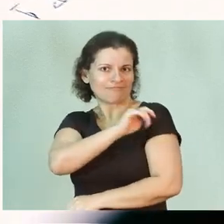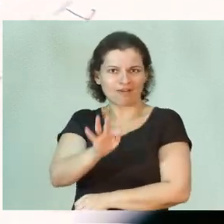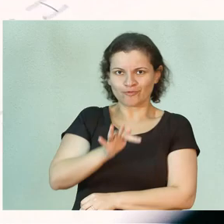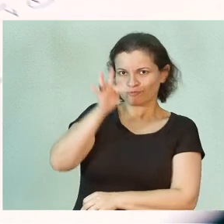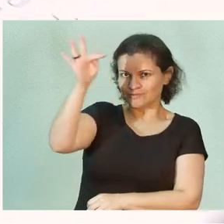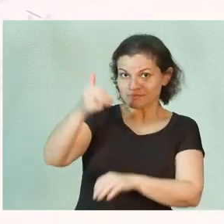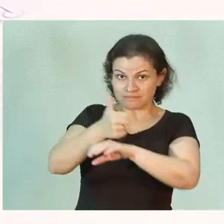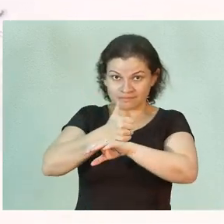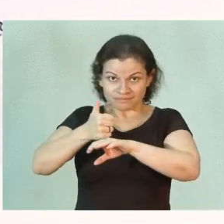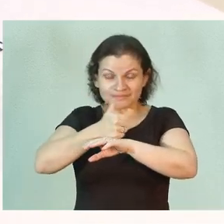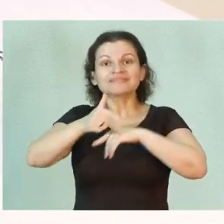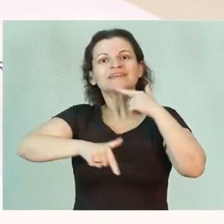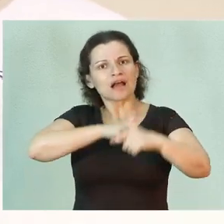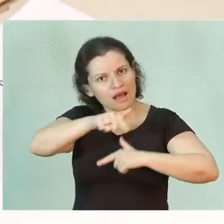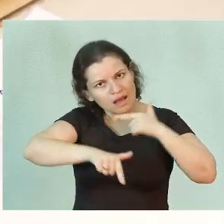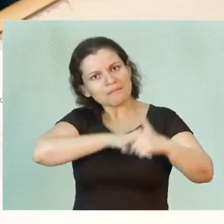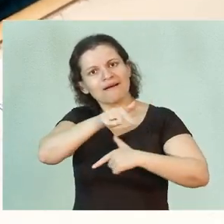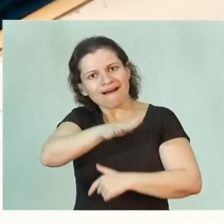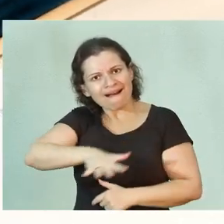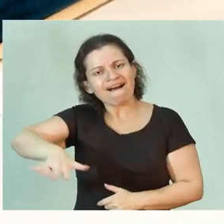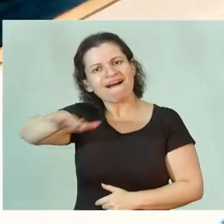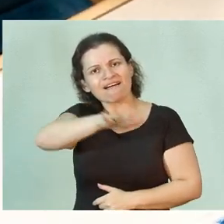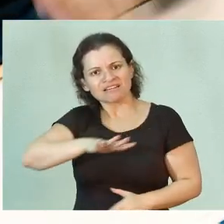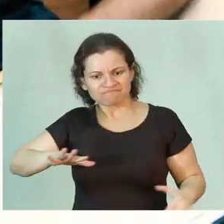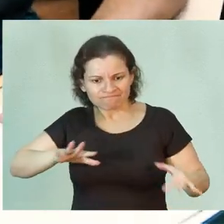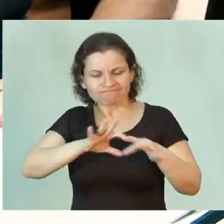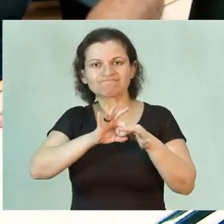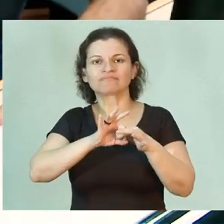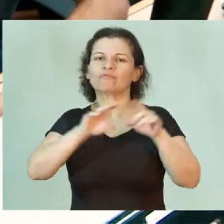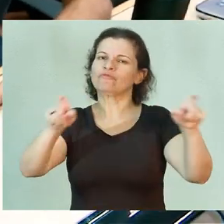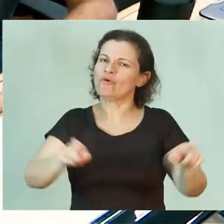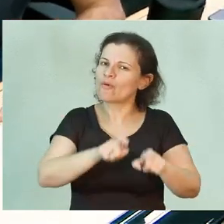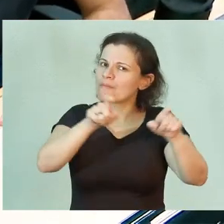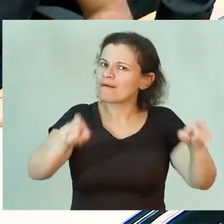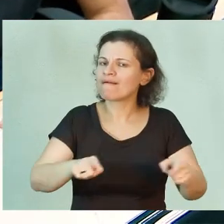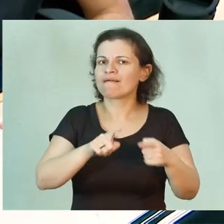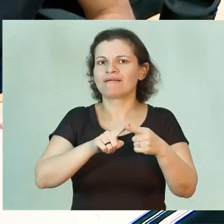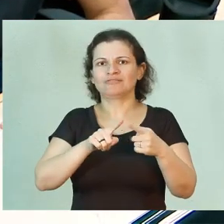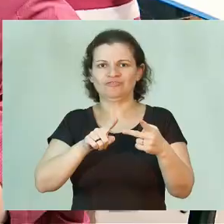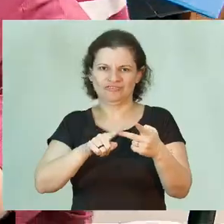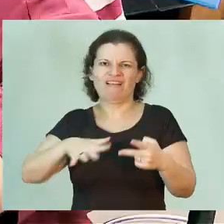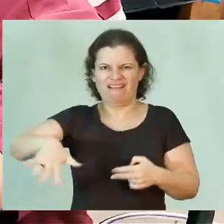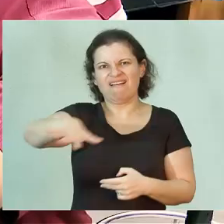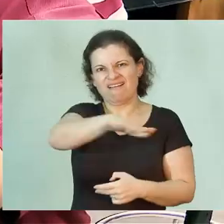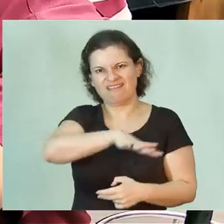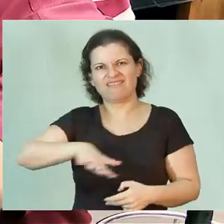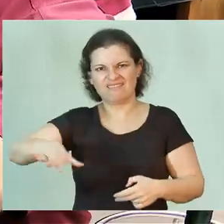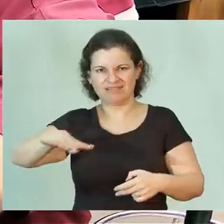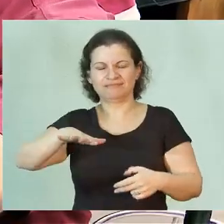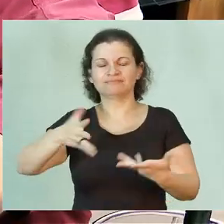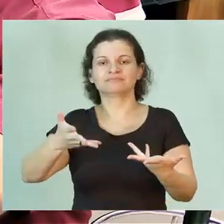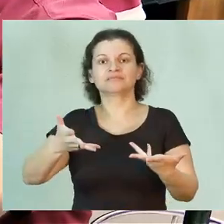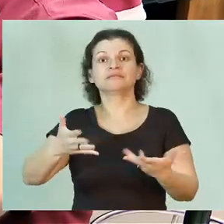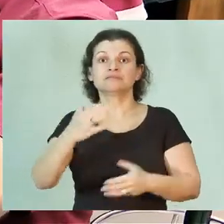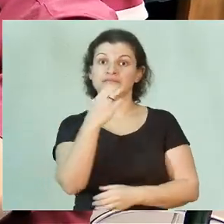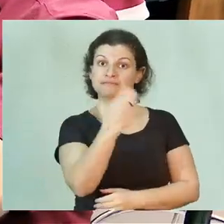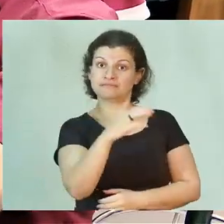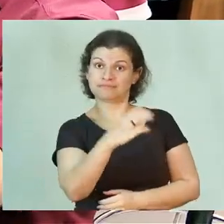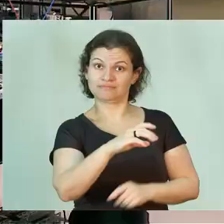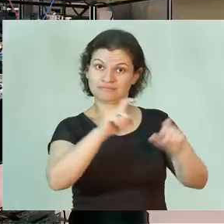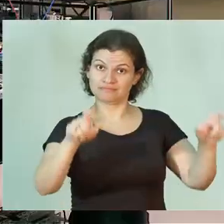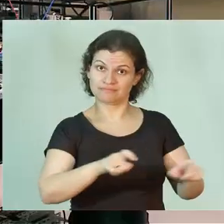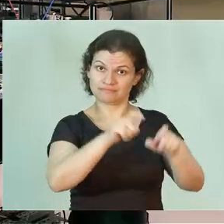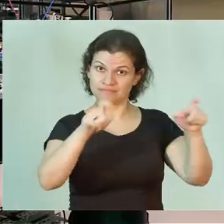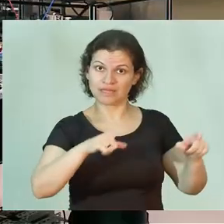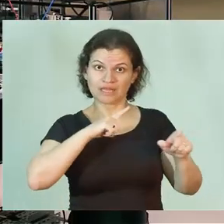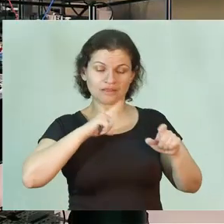profissional para trabalhar nas áreas relacionadas à informática, à computação. Então, no curso de Ciência da Computação,